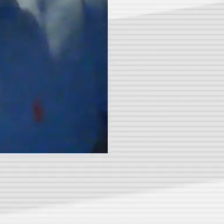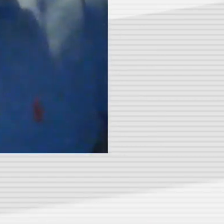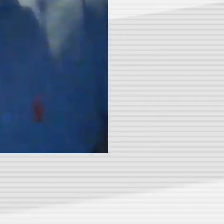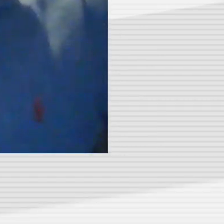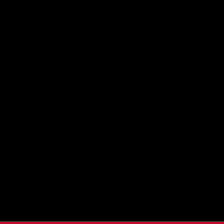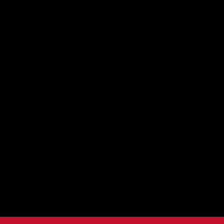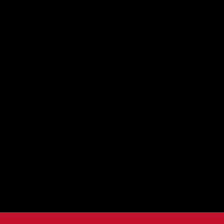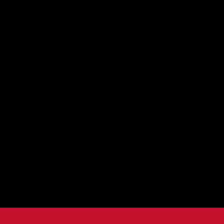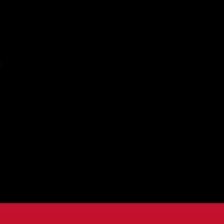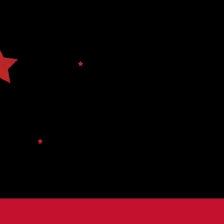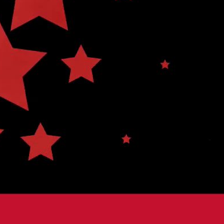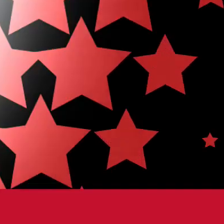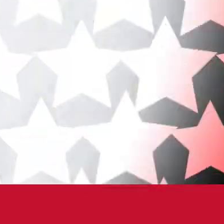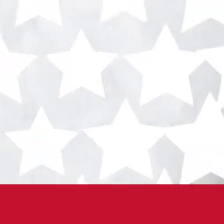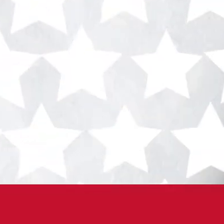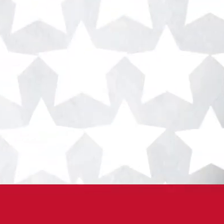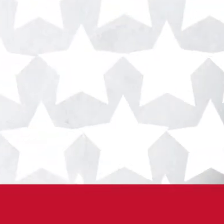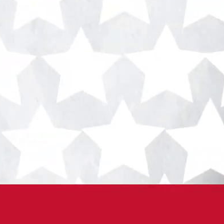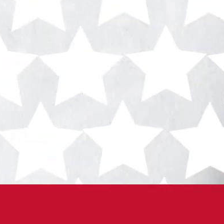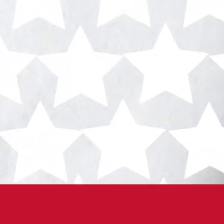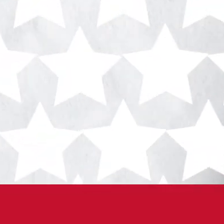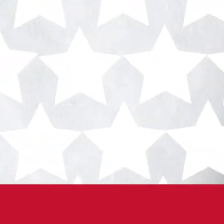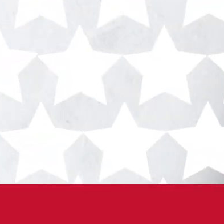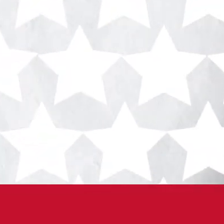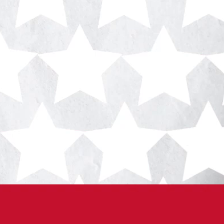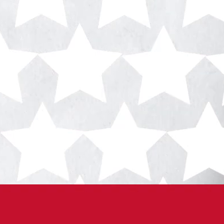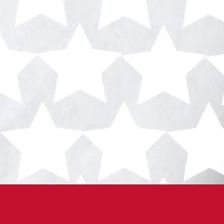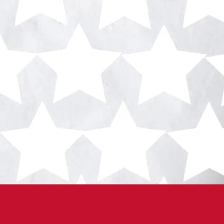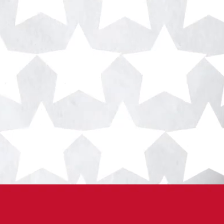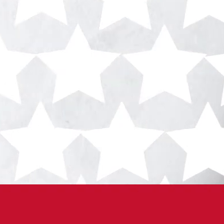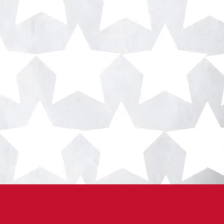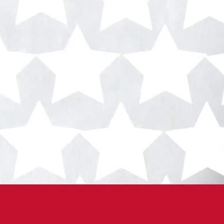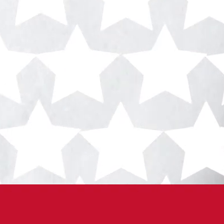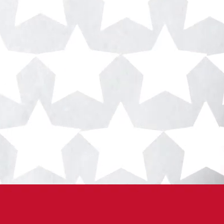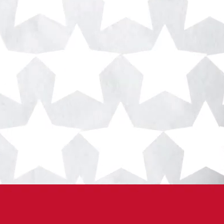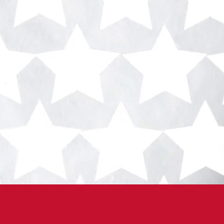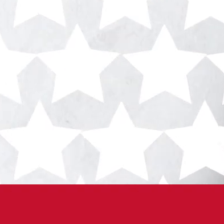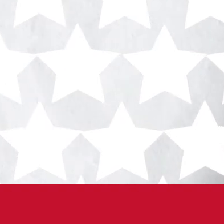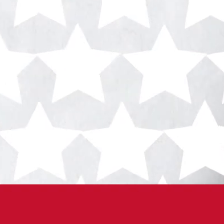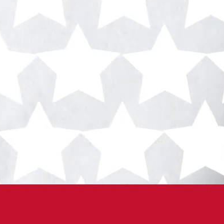opa o o o o o o